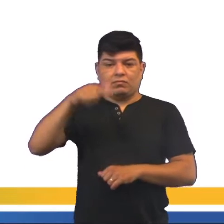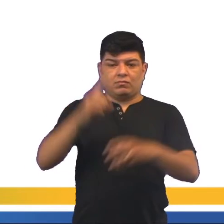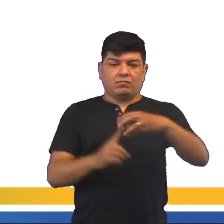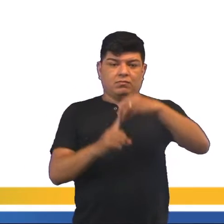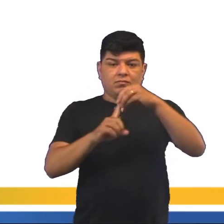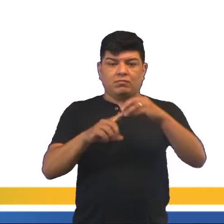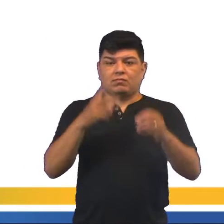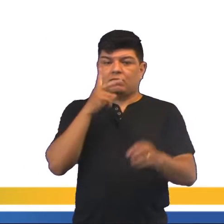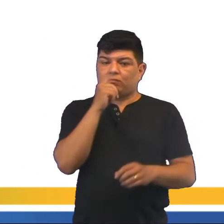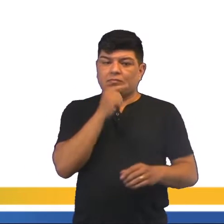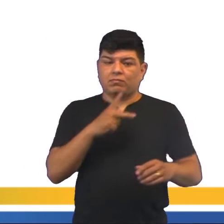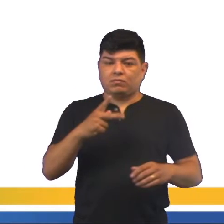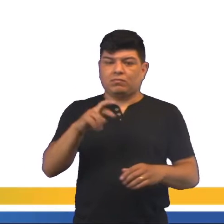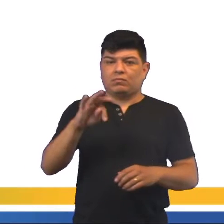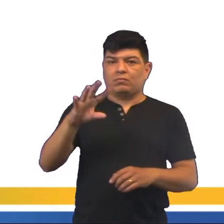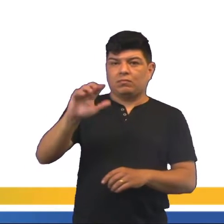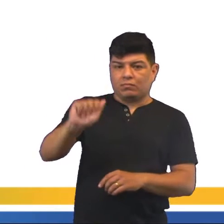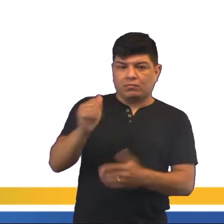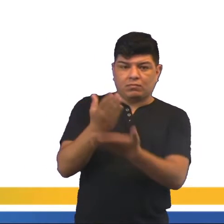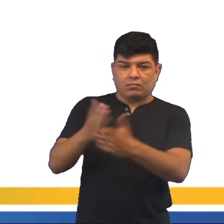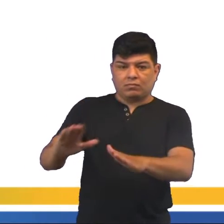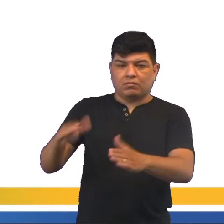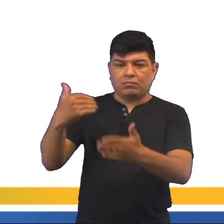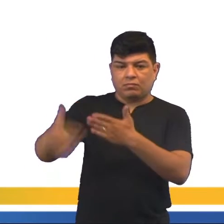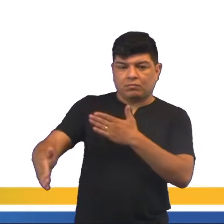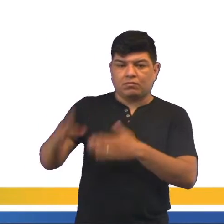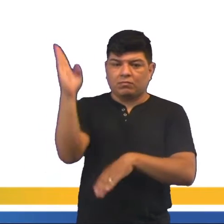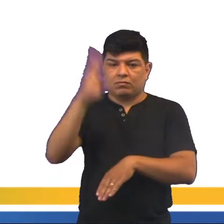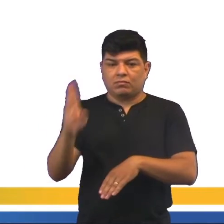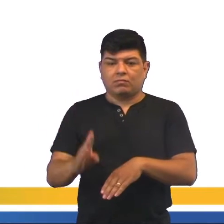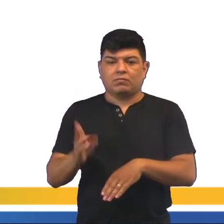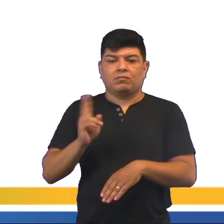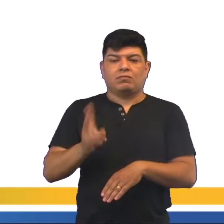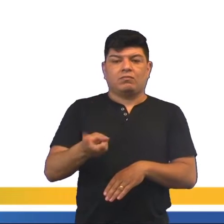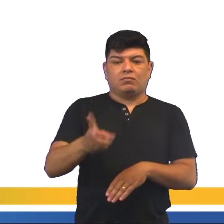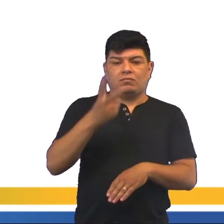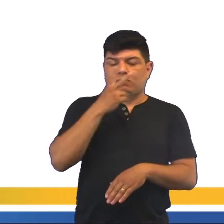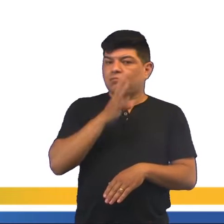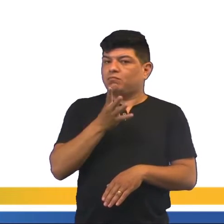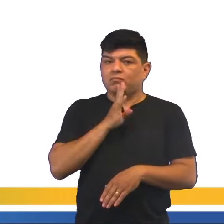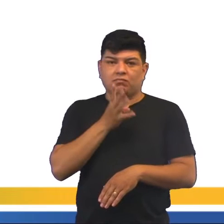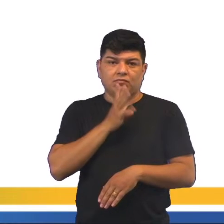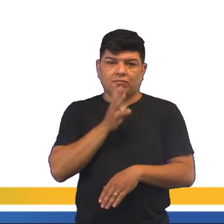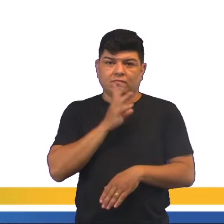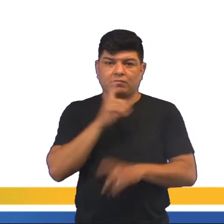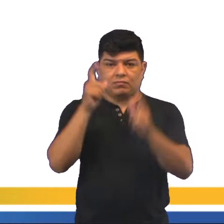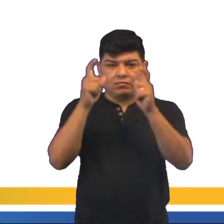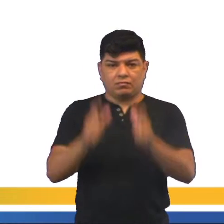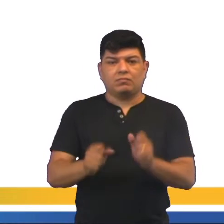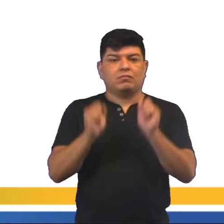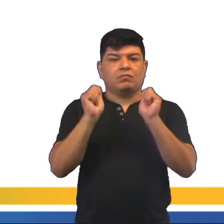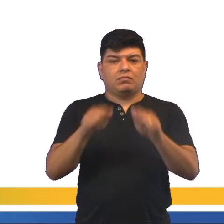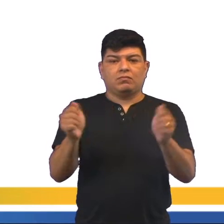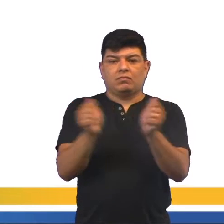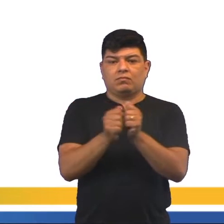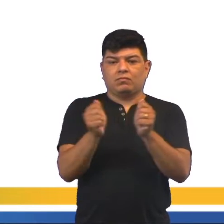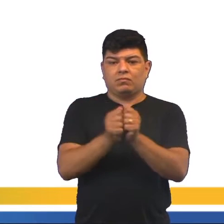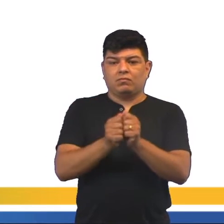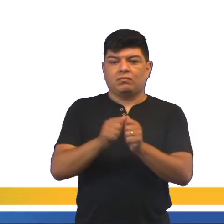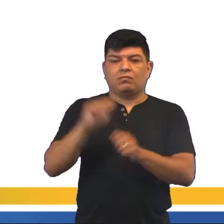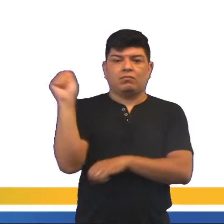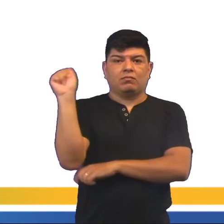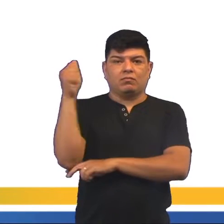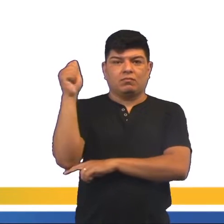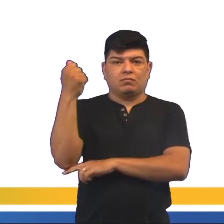unidas do Rio da Prata. Derrotado, né? Militarmente, o Brasil, porém, não reconhecia que esse território pudesse fazer parte da atual